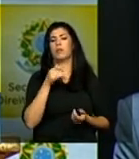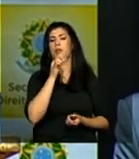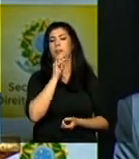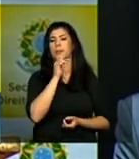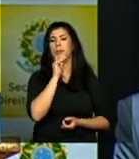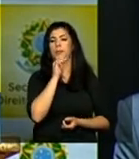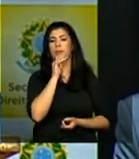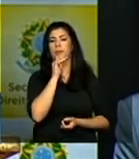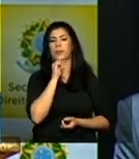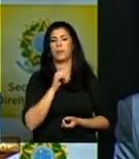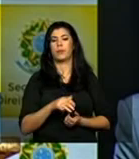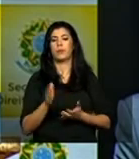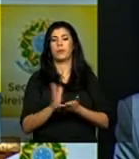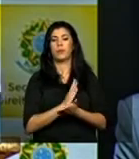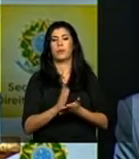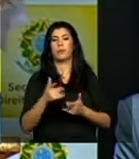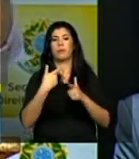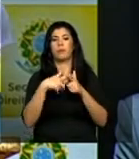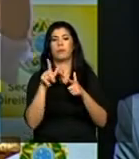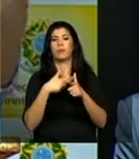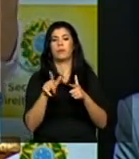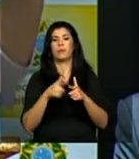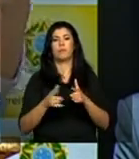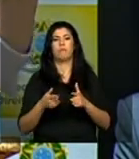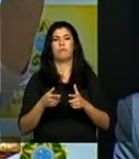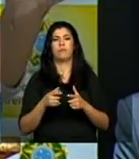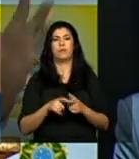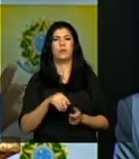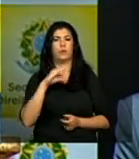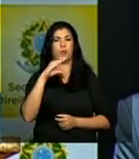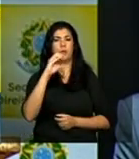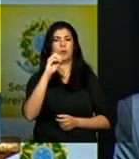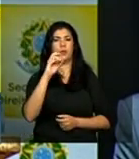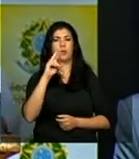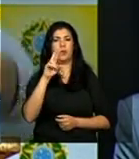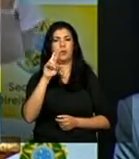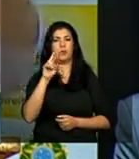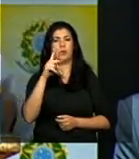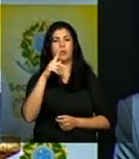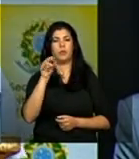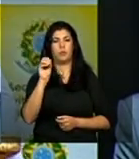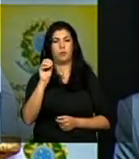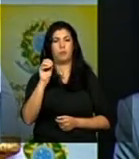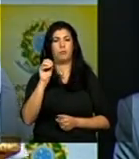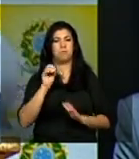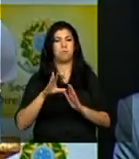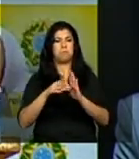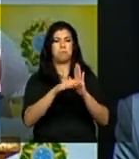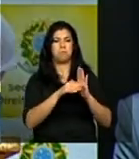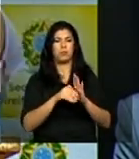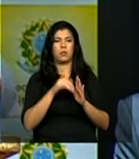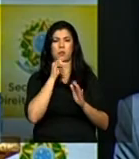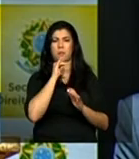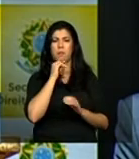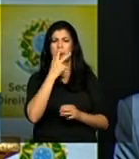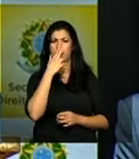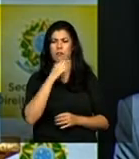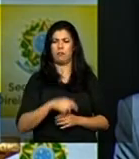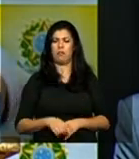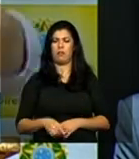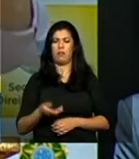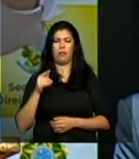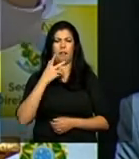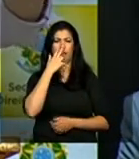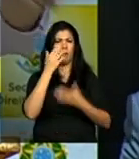nas questões de corrupção que estão colocadas atualmente como se fosse que nem o uísque tem 12 anos